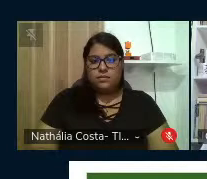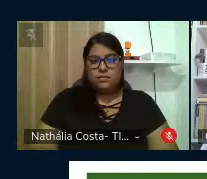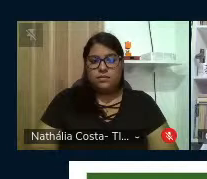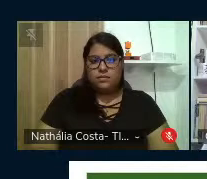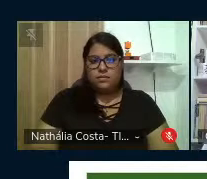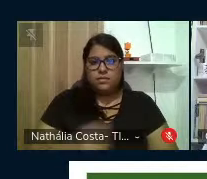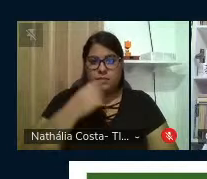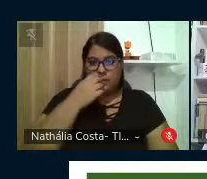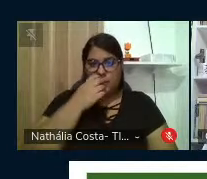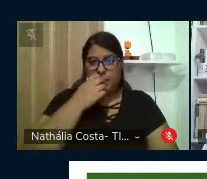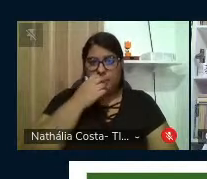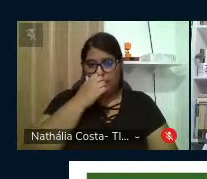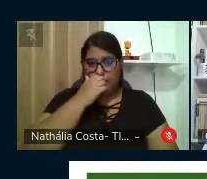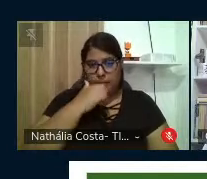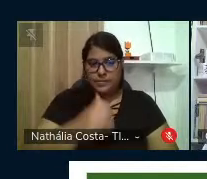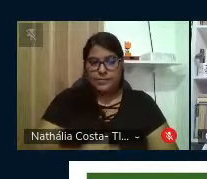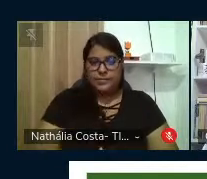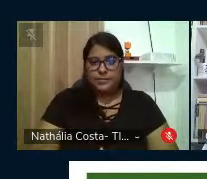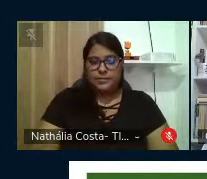Fábio, por favor.